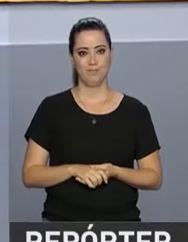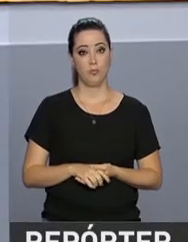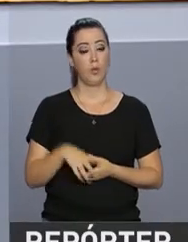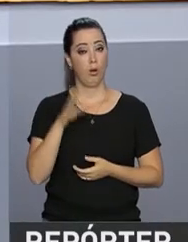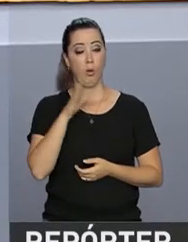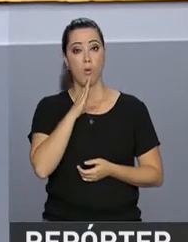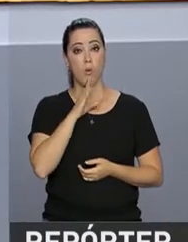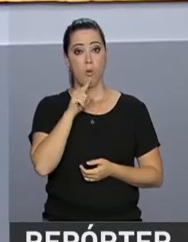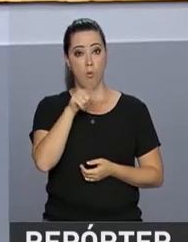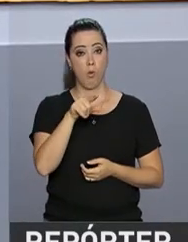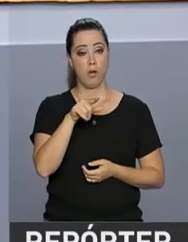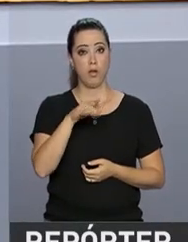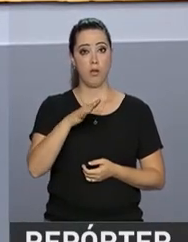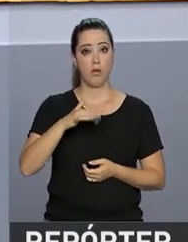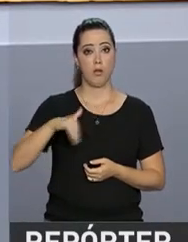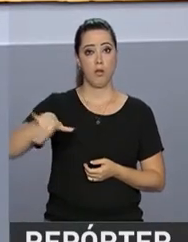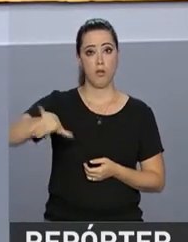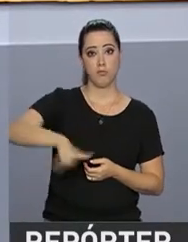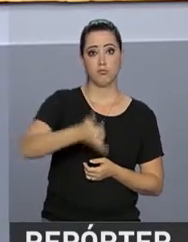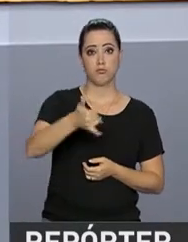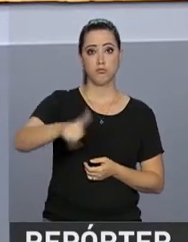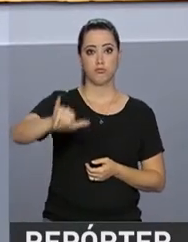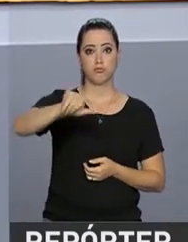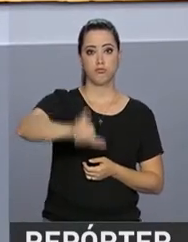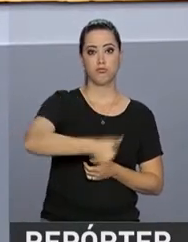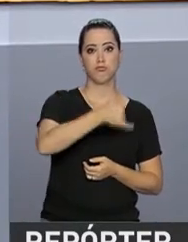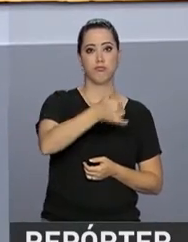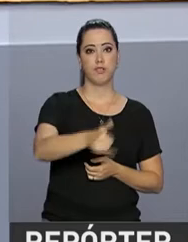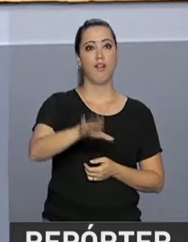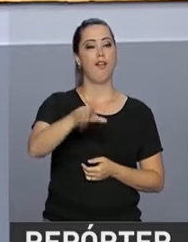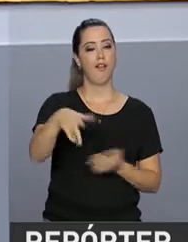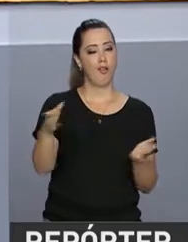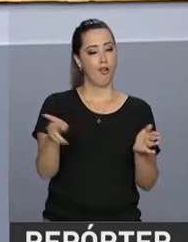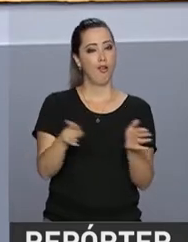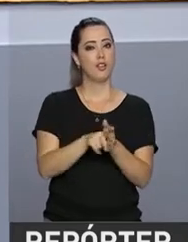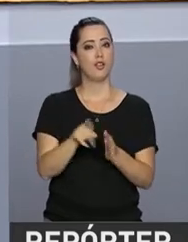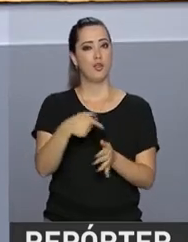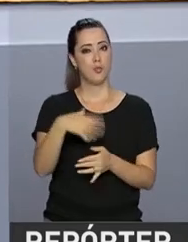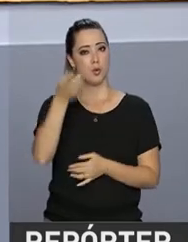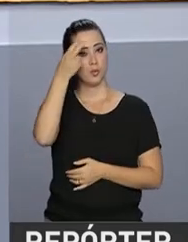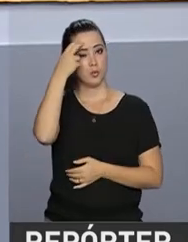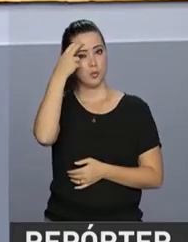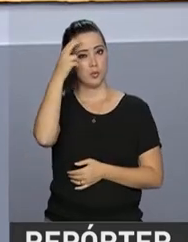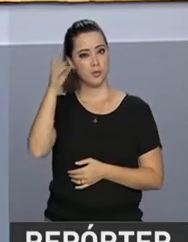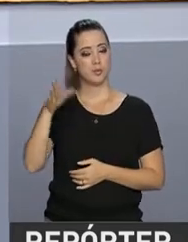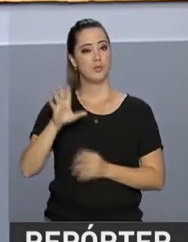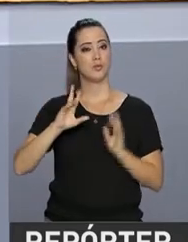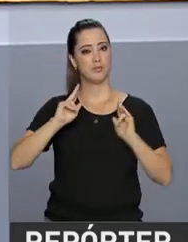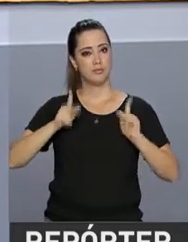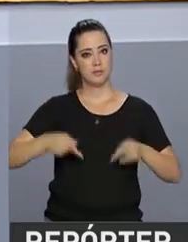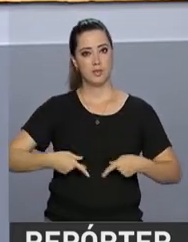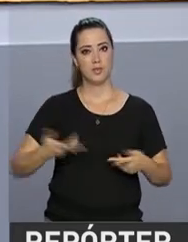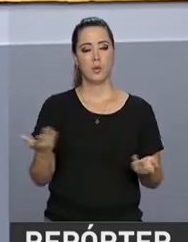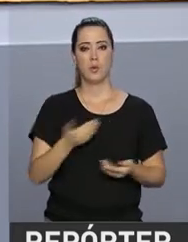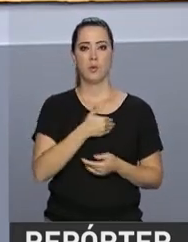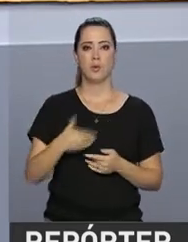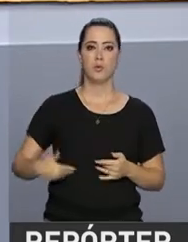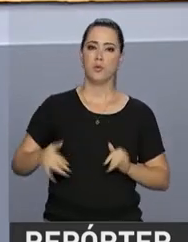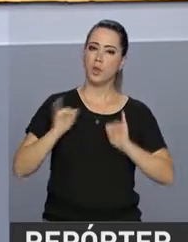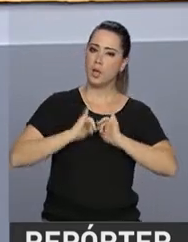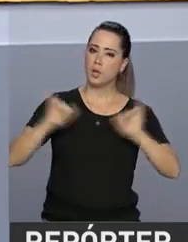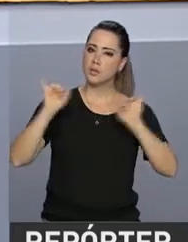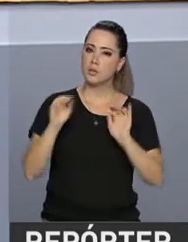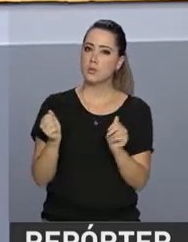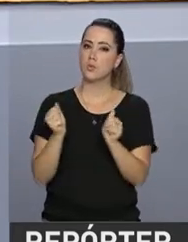já ouviu falar certamente do Bumba Melboi. Ele pode se tornar patrimônio cultural imaterial da humanidade. O governo lançou a candidatura